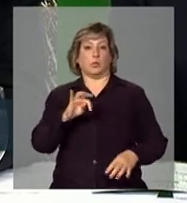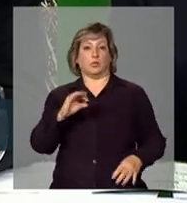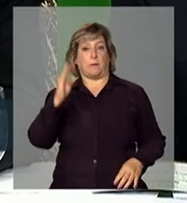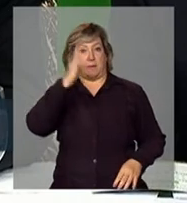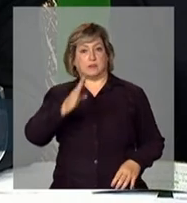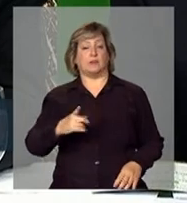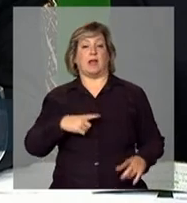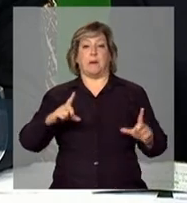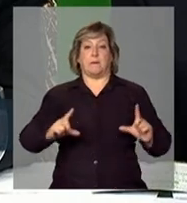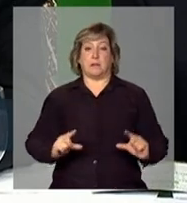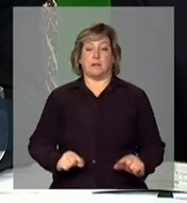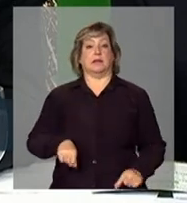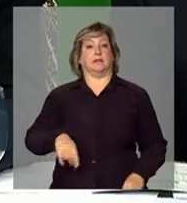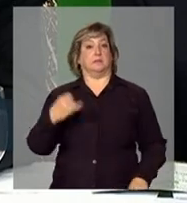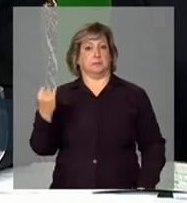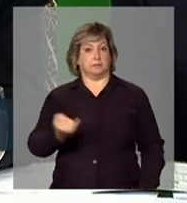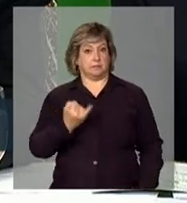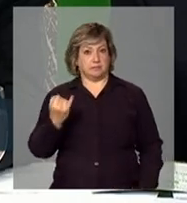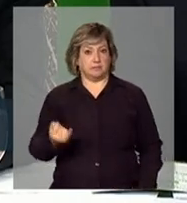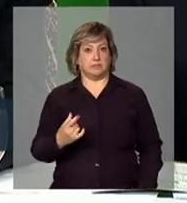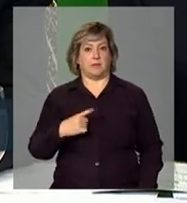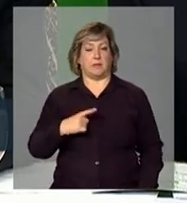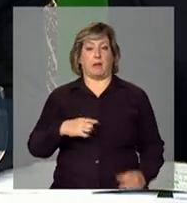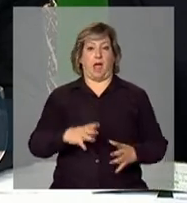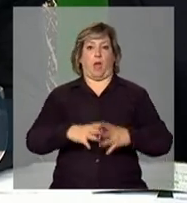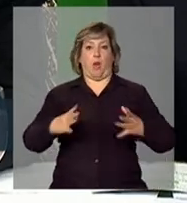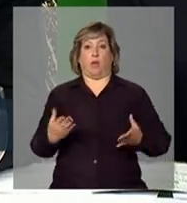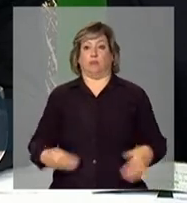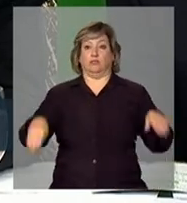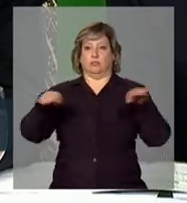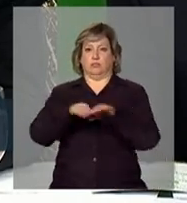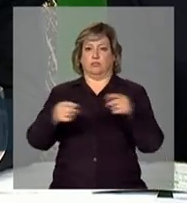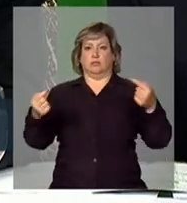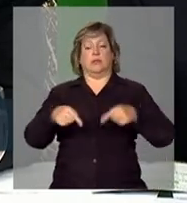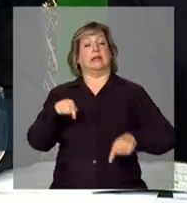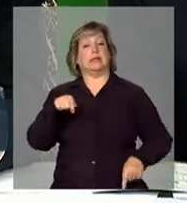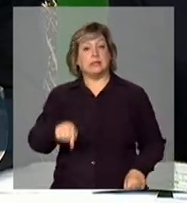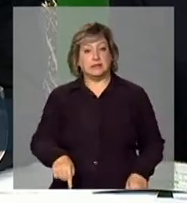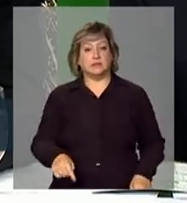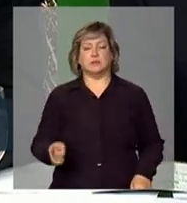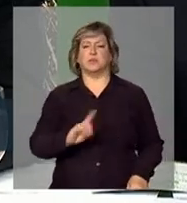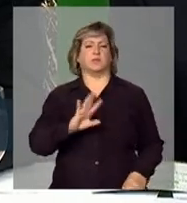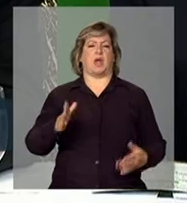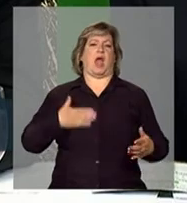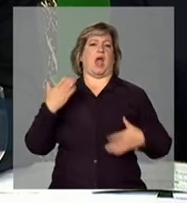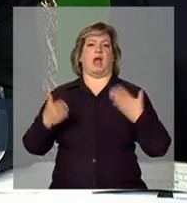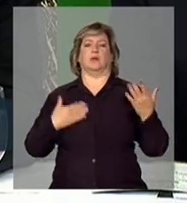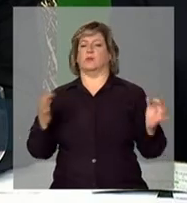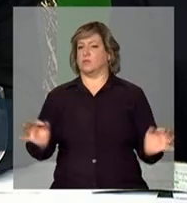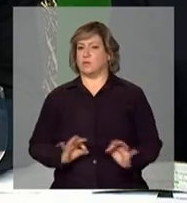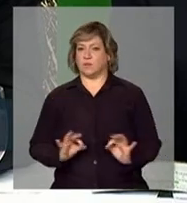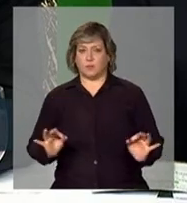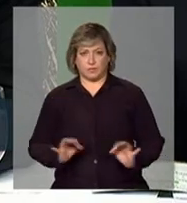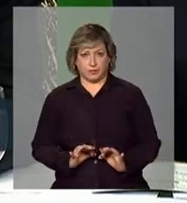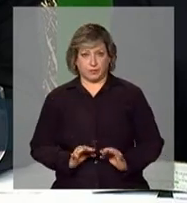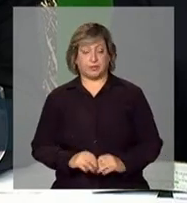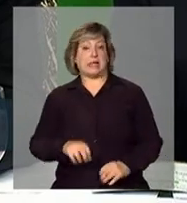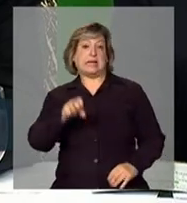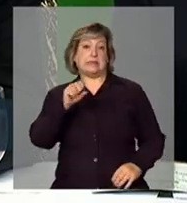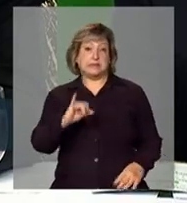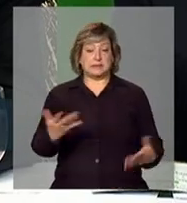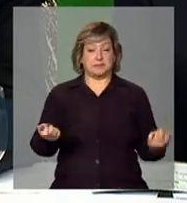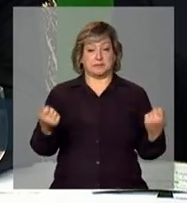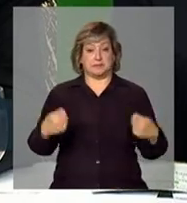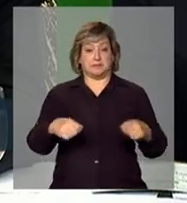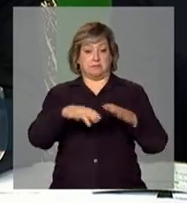medida dos postos, é fundamental para isso, para aumentar a nossa competitividade, e isso não nos amedronta, de forma nenhuma, se tivermos